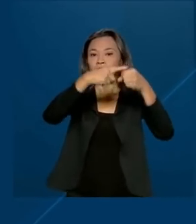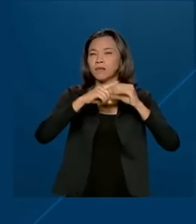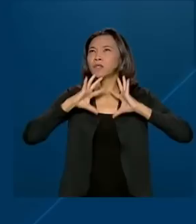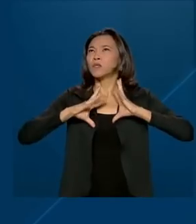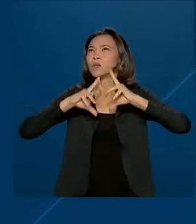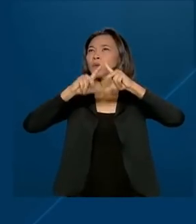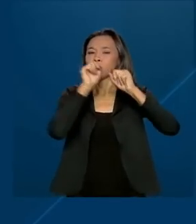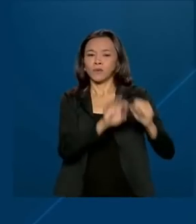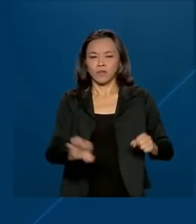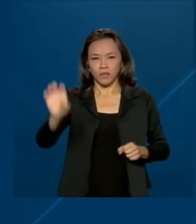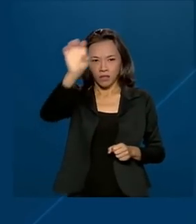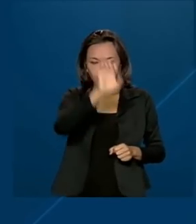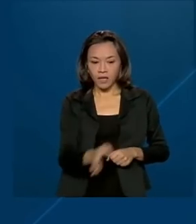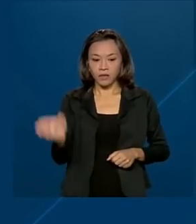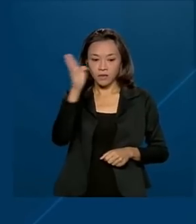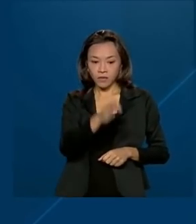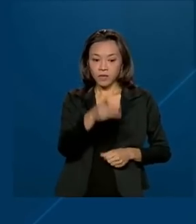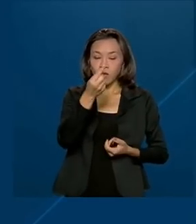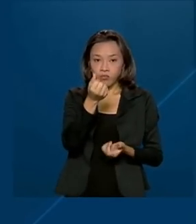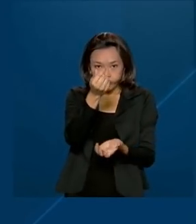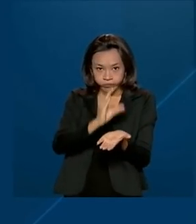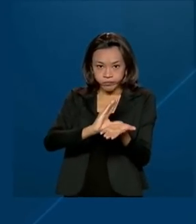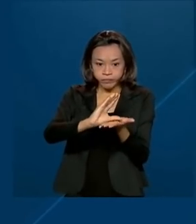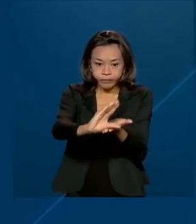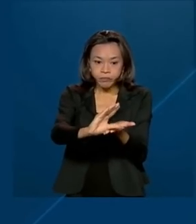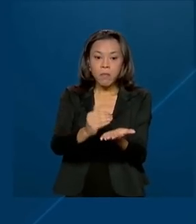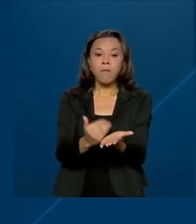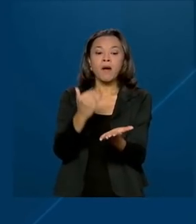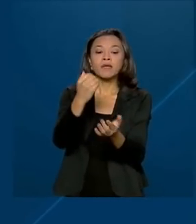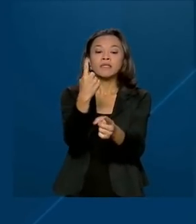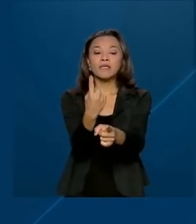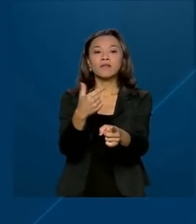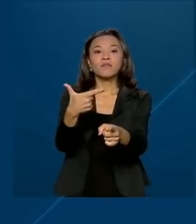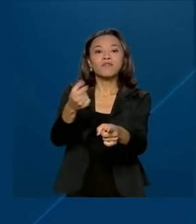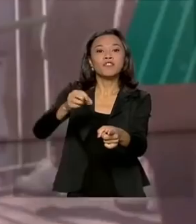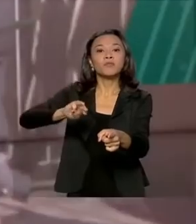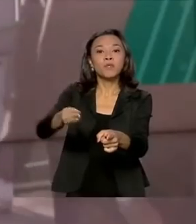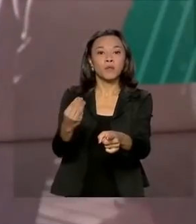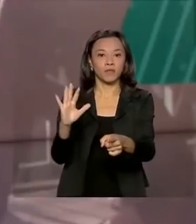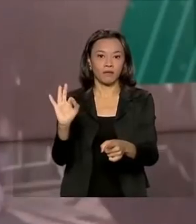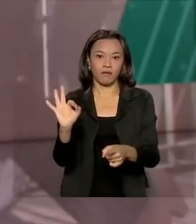investimentos na primeira infância superam 120 milhões de reais.